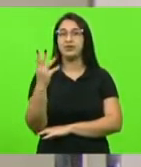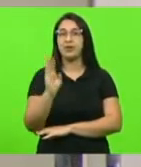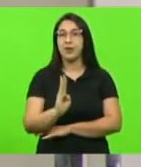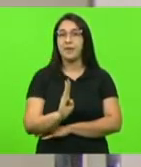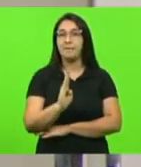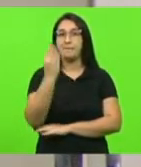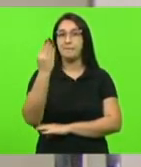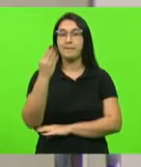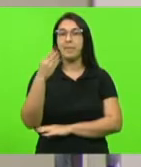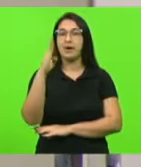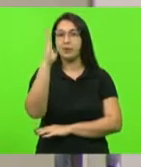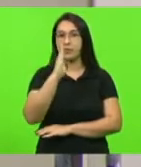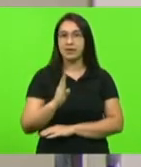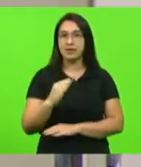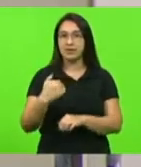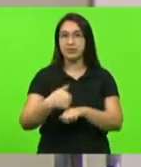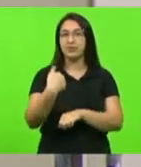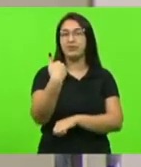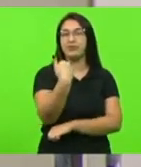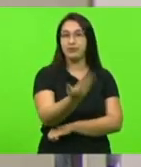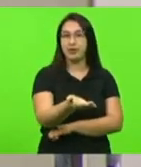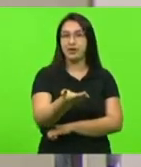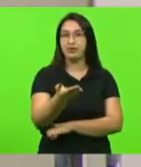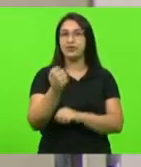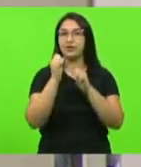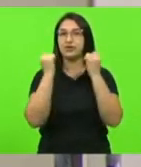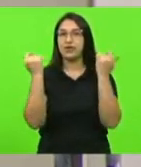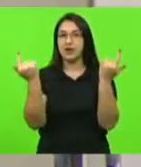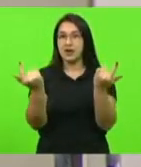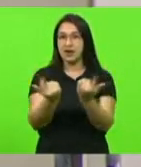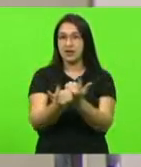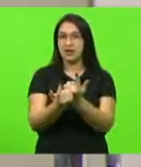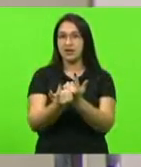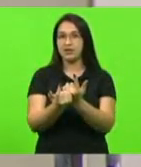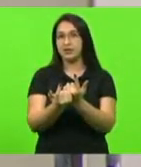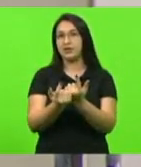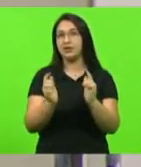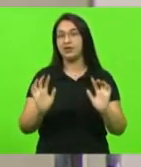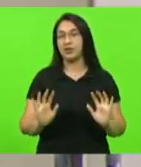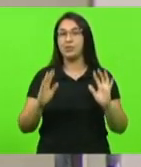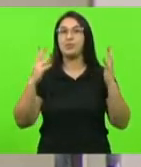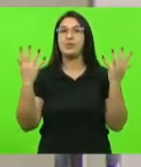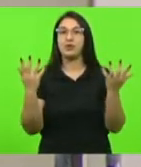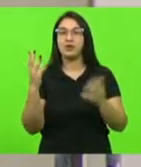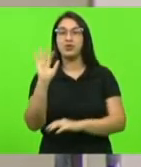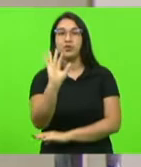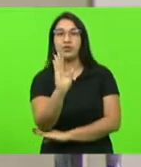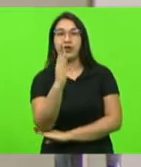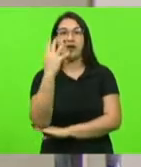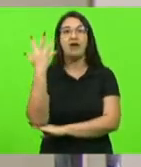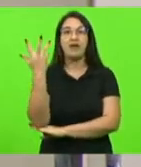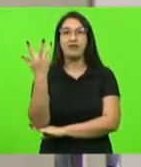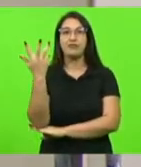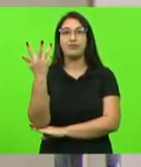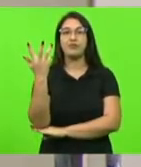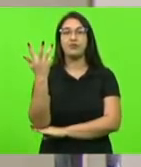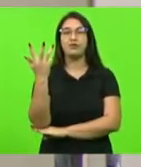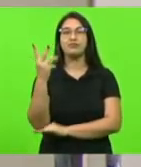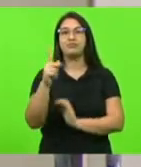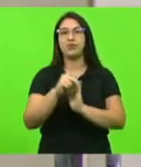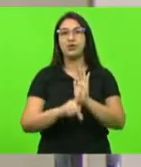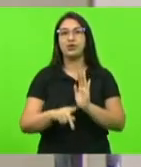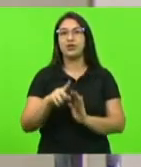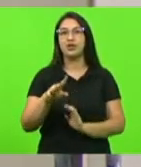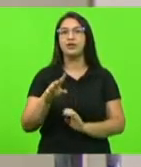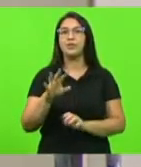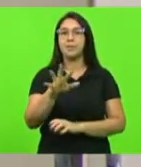buia em frente ao palácio barriga verde em comemoração ao dia da árvore com o projeto pegada ambiental da